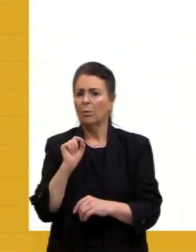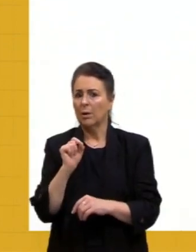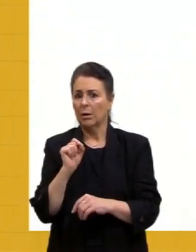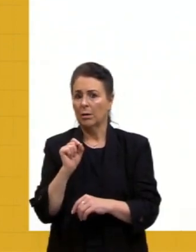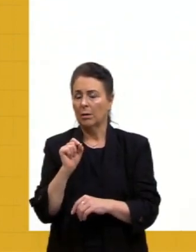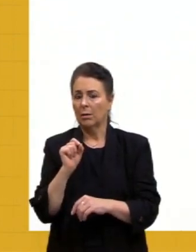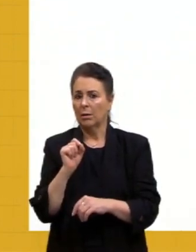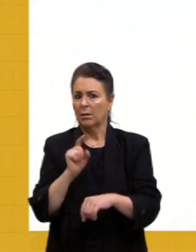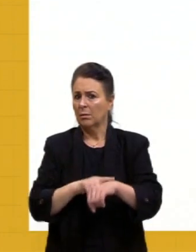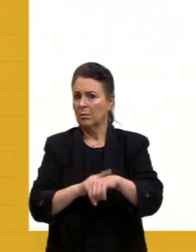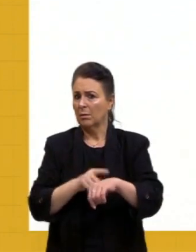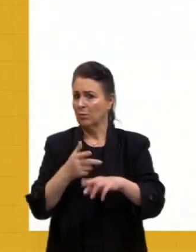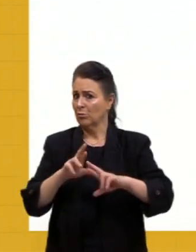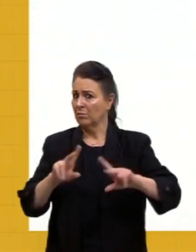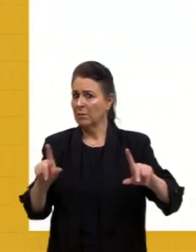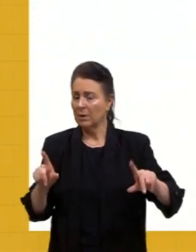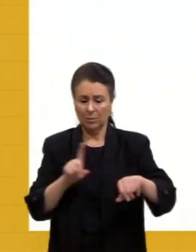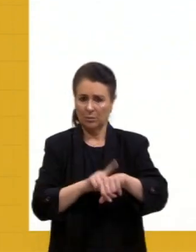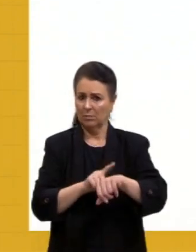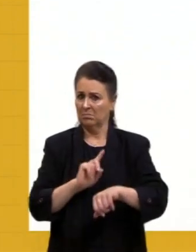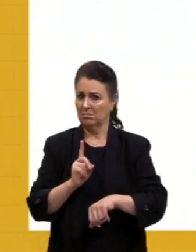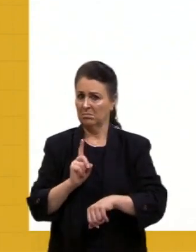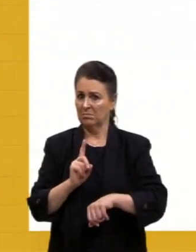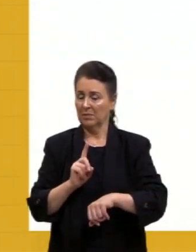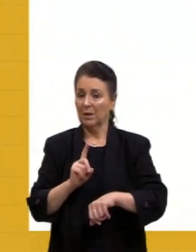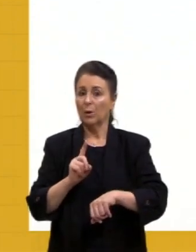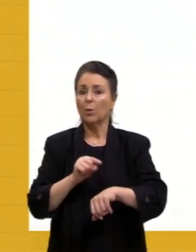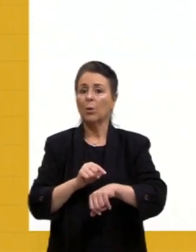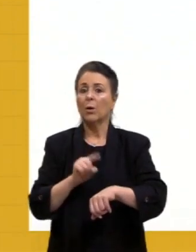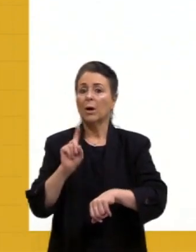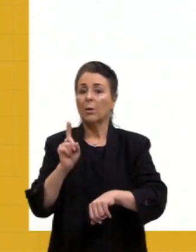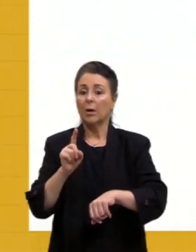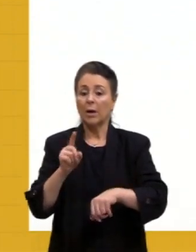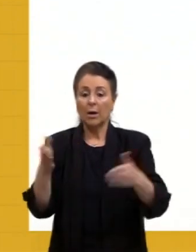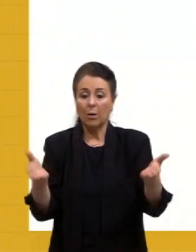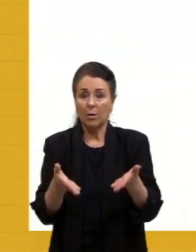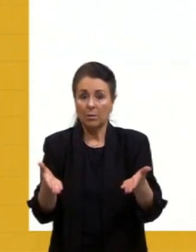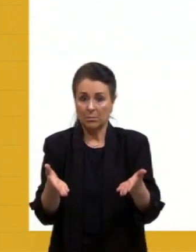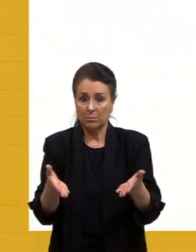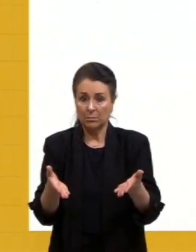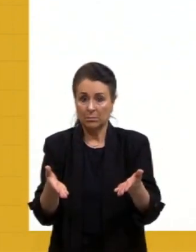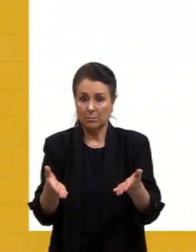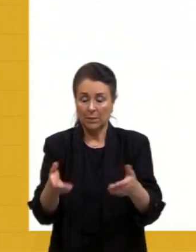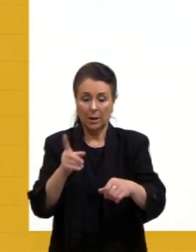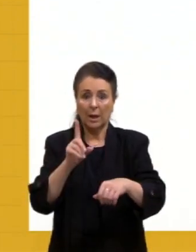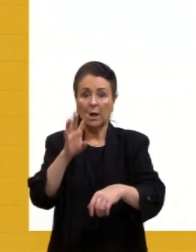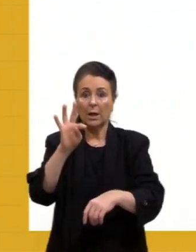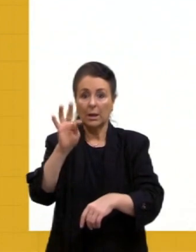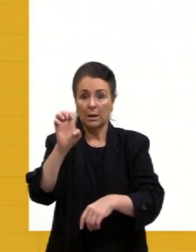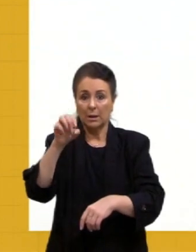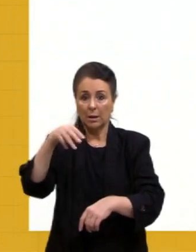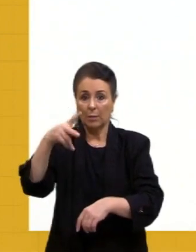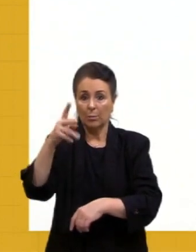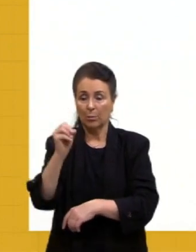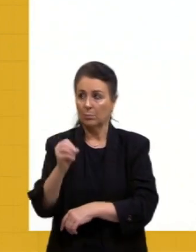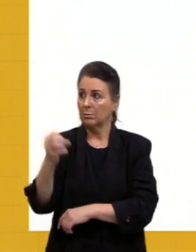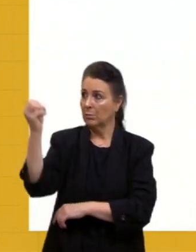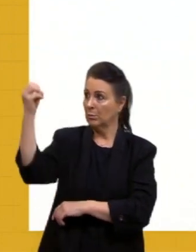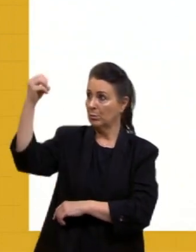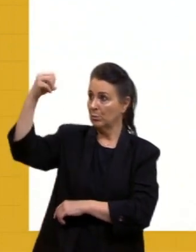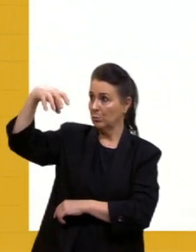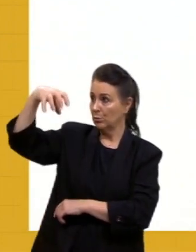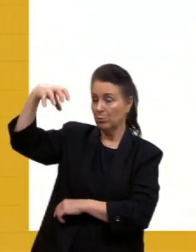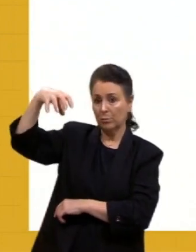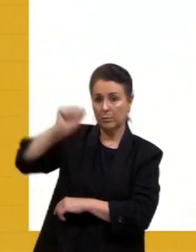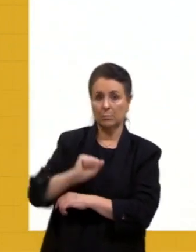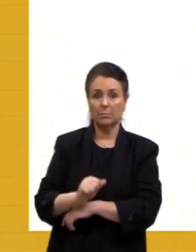inverno, a gente espera, então, mais frio, aquela coisa toda. E o tempo é o que está no momento, se está com sol, se está com chuva, aquela coisa toda.